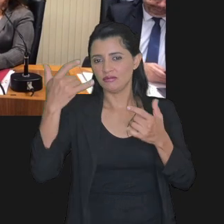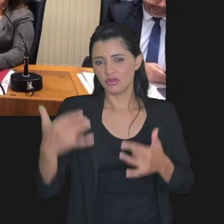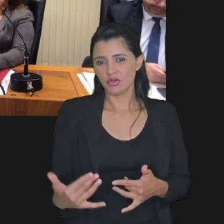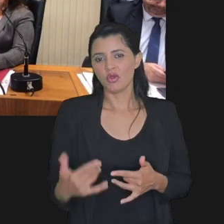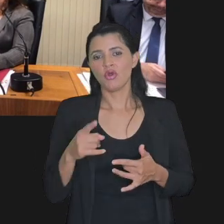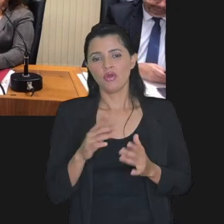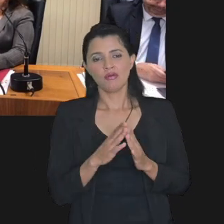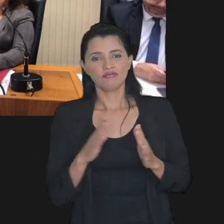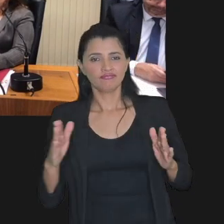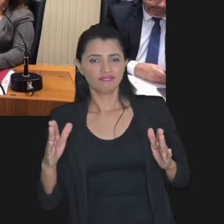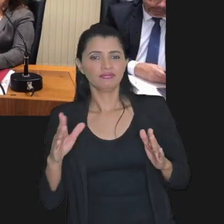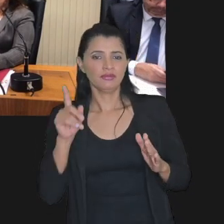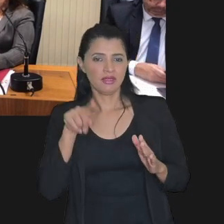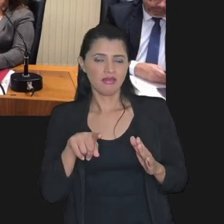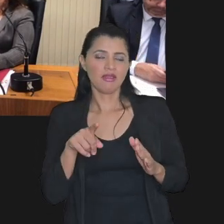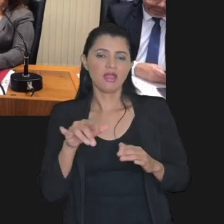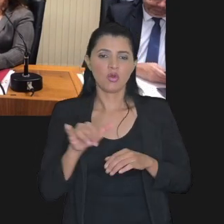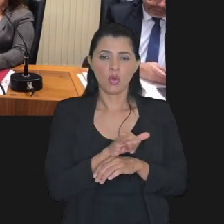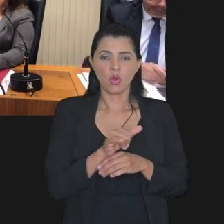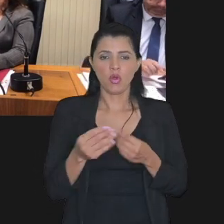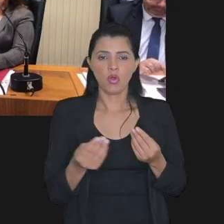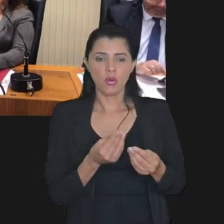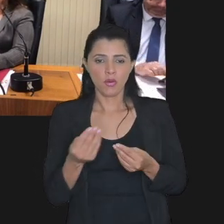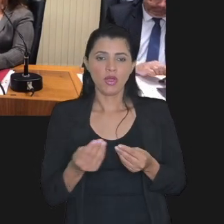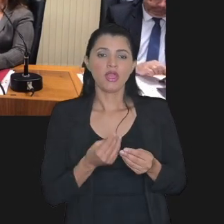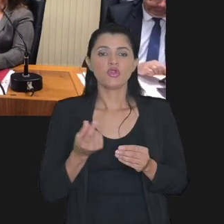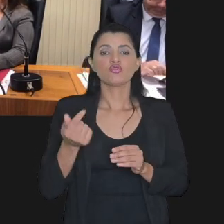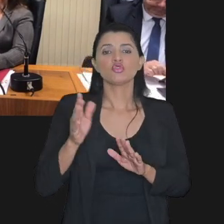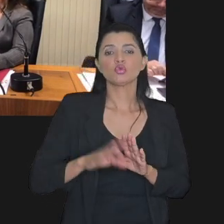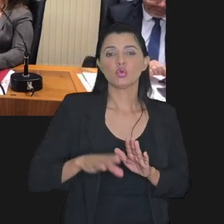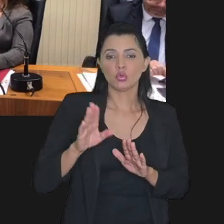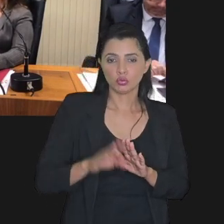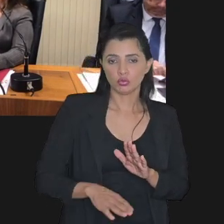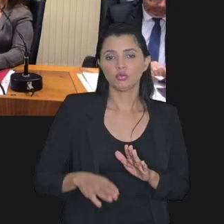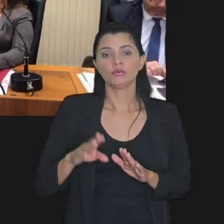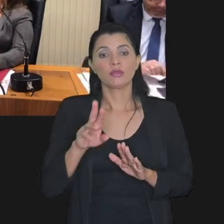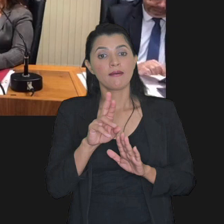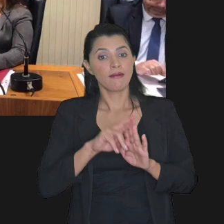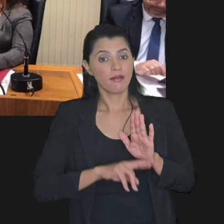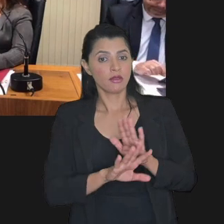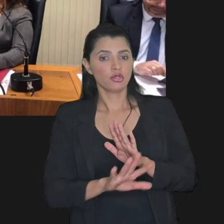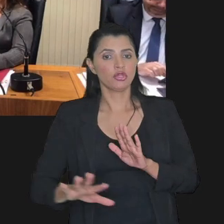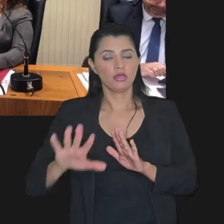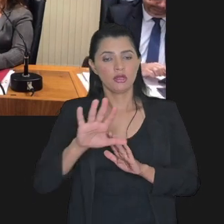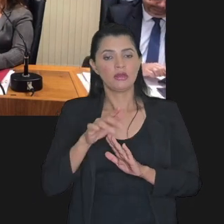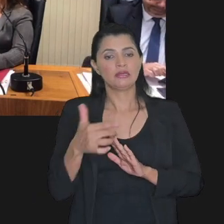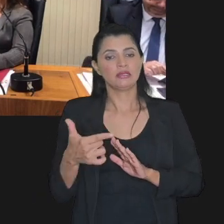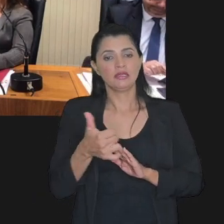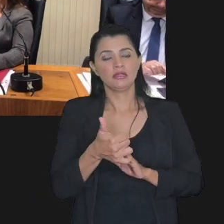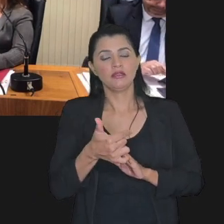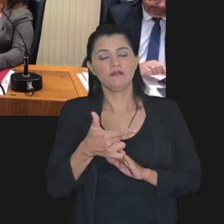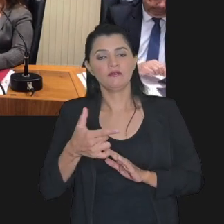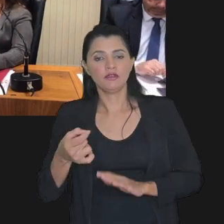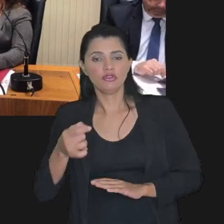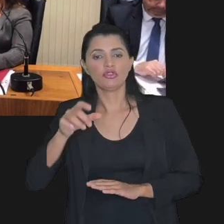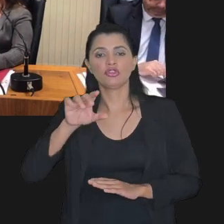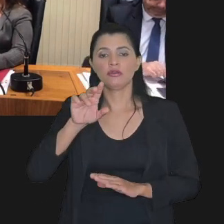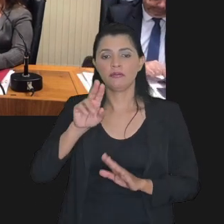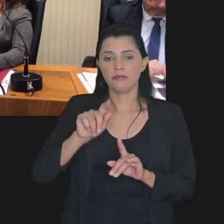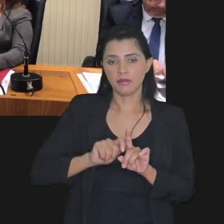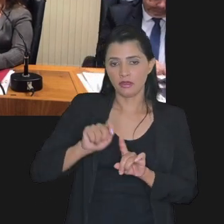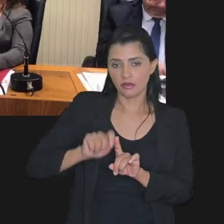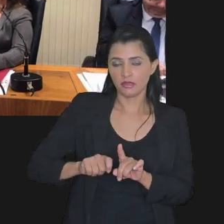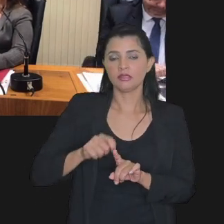máximos de alongamento e o limite máximo de desconto então regra geral 120 meses regra específica contribuição